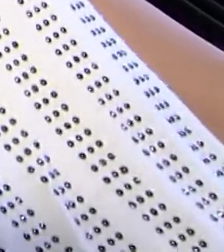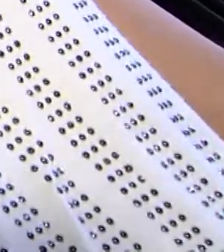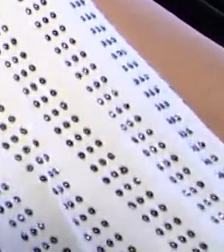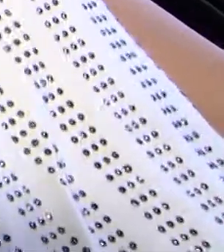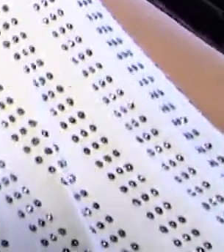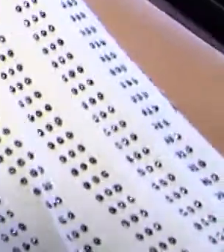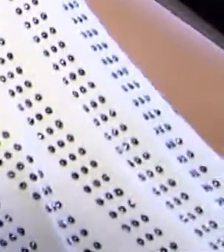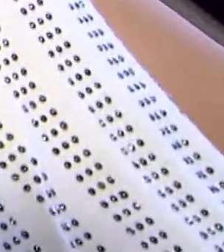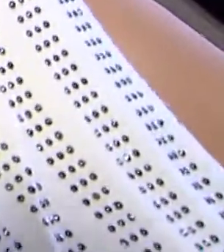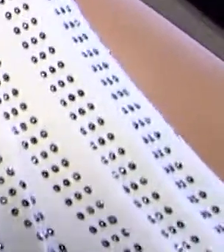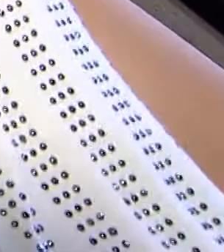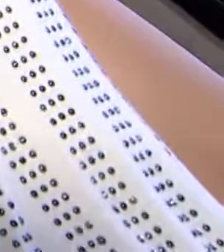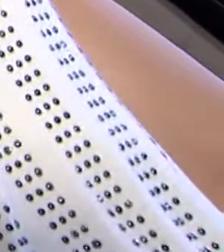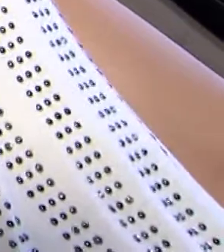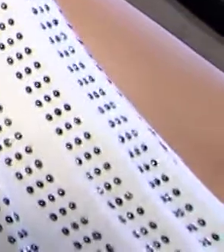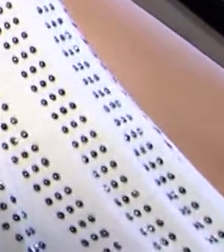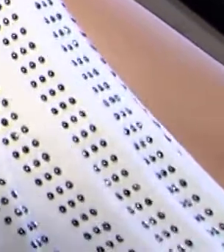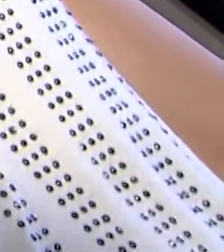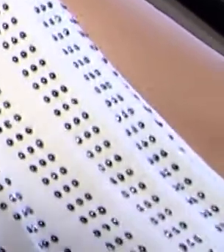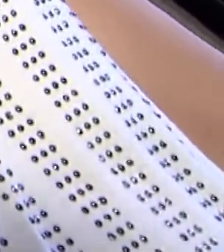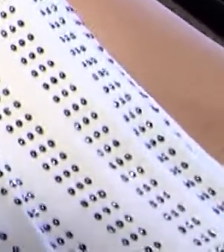Comprou-se para o cliente.